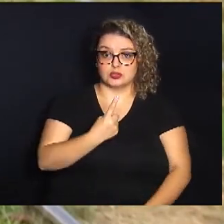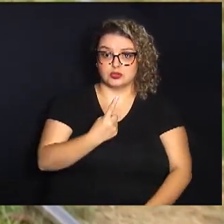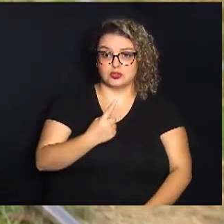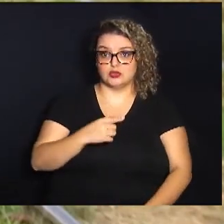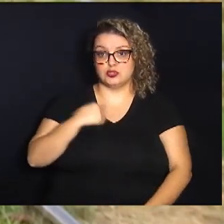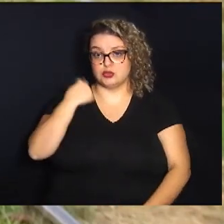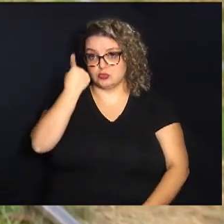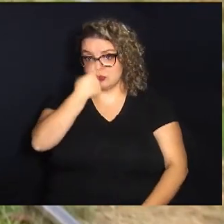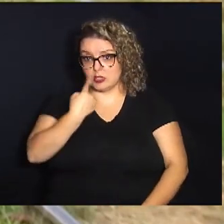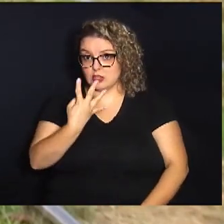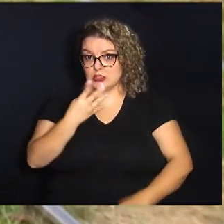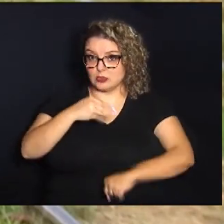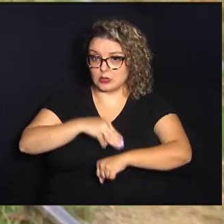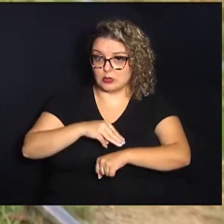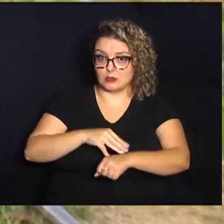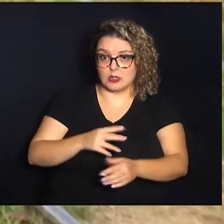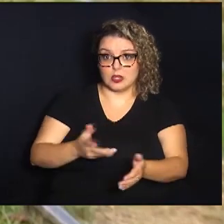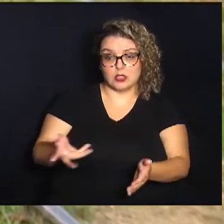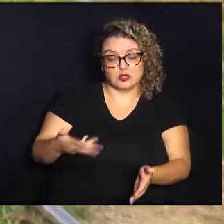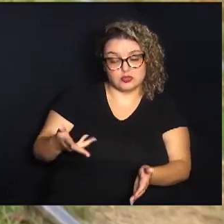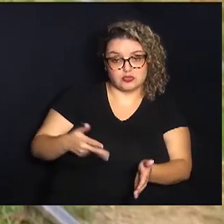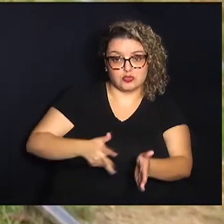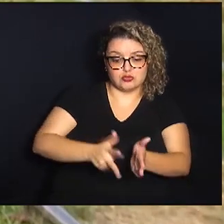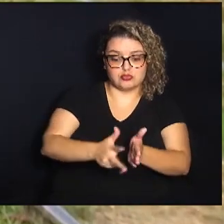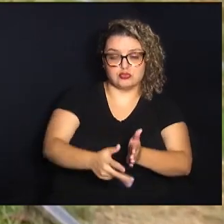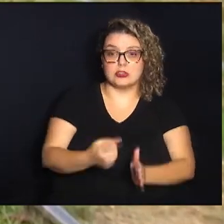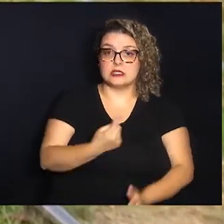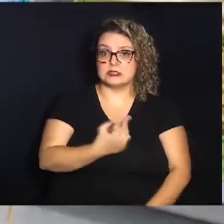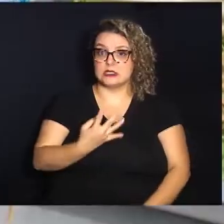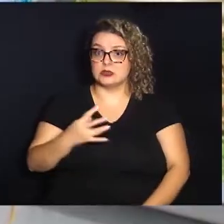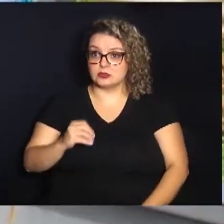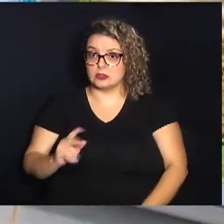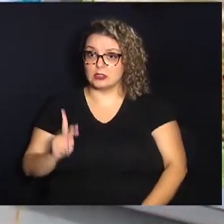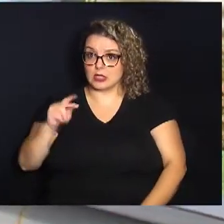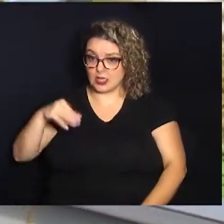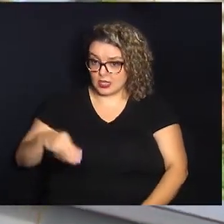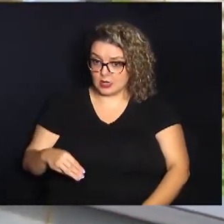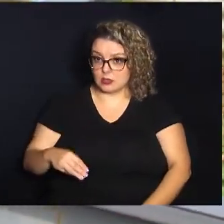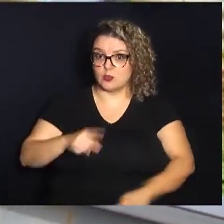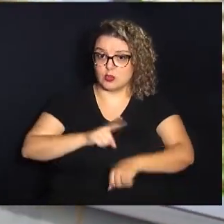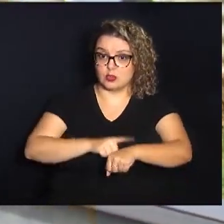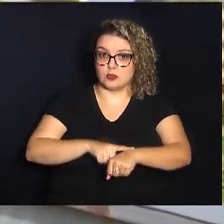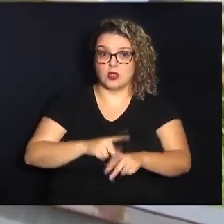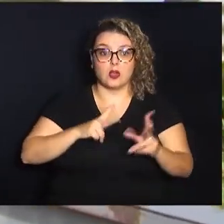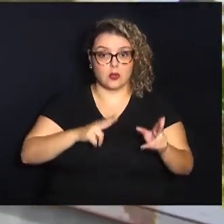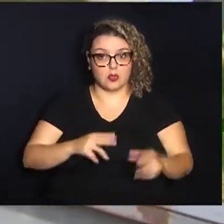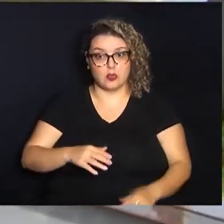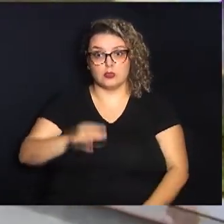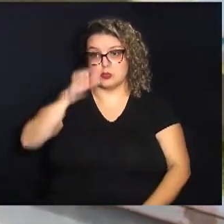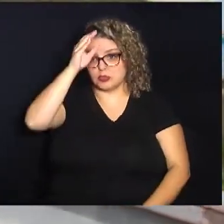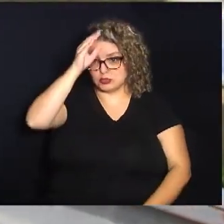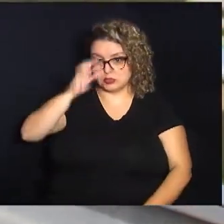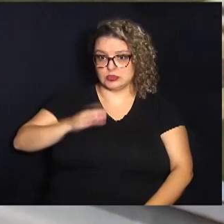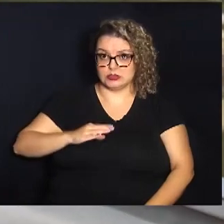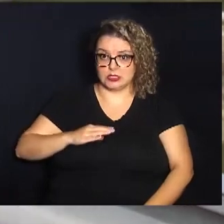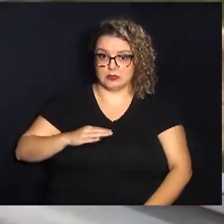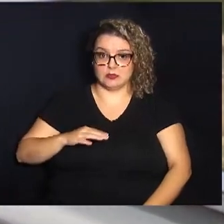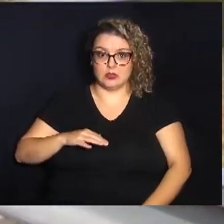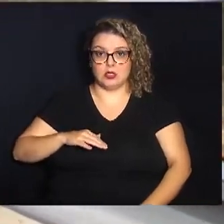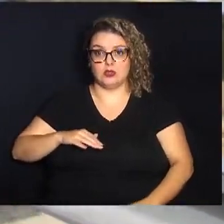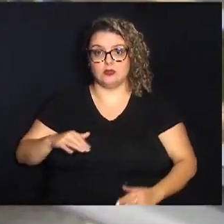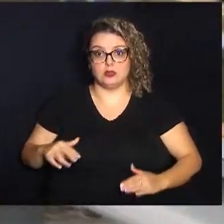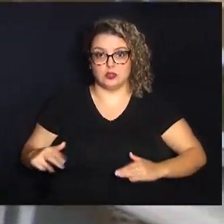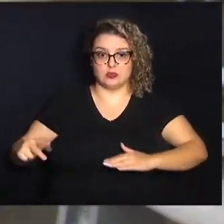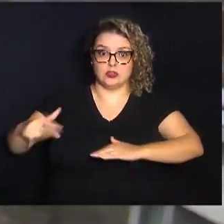4 minutos, numa velocidade média de 140 quilômetros por hora. De acordo com os munícipes, a travessia que existe atualmente